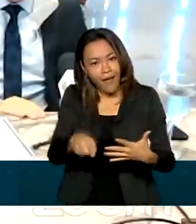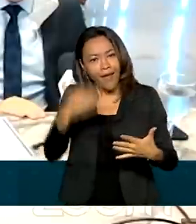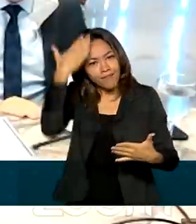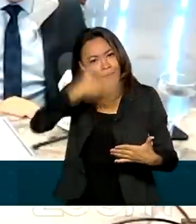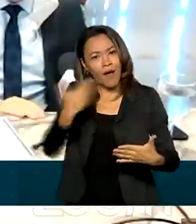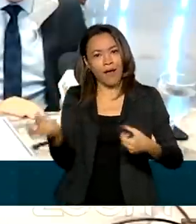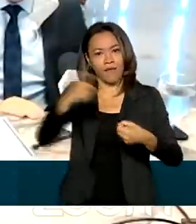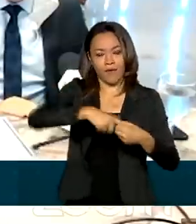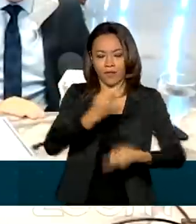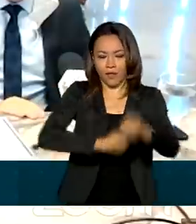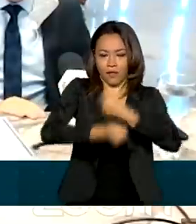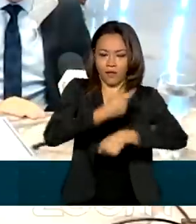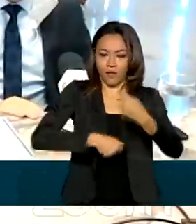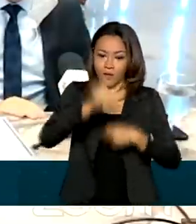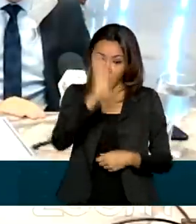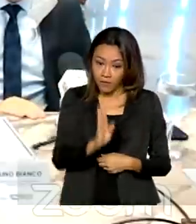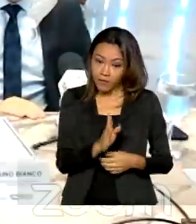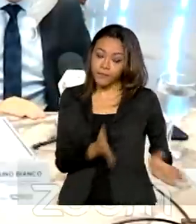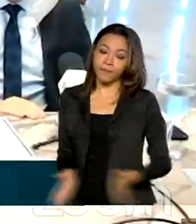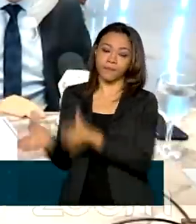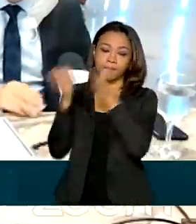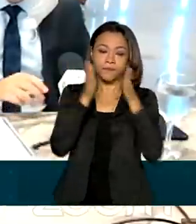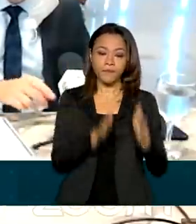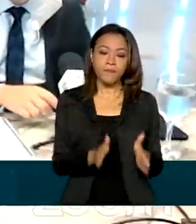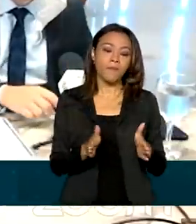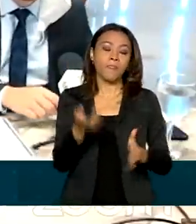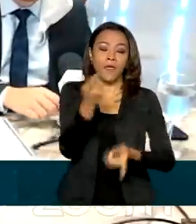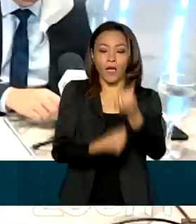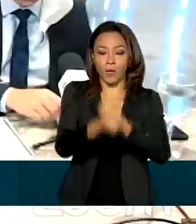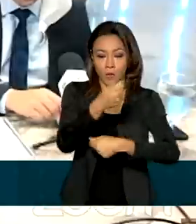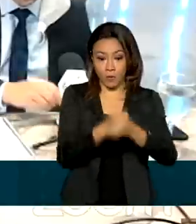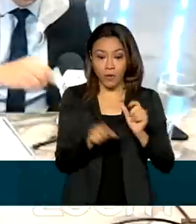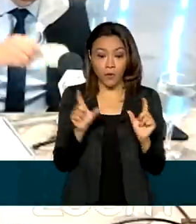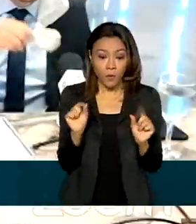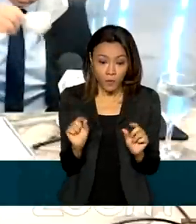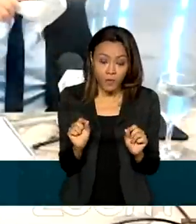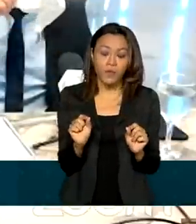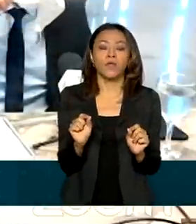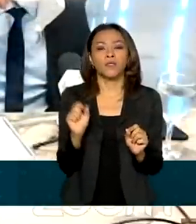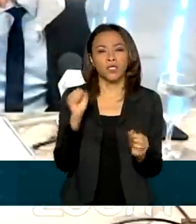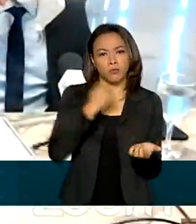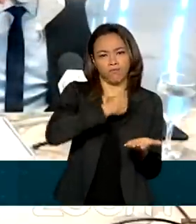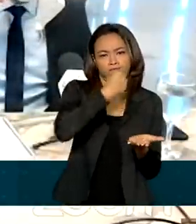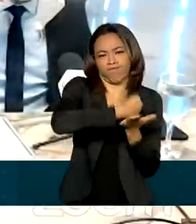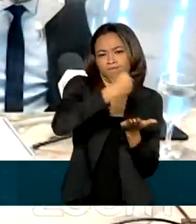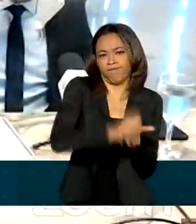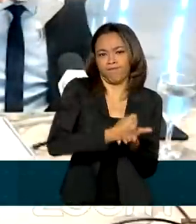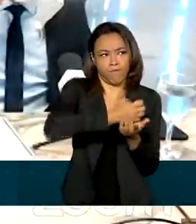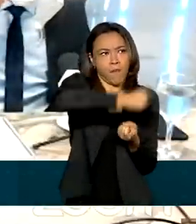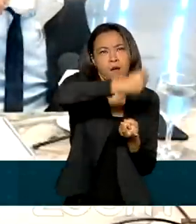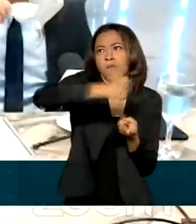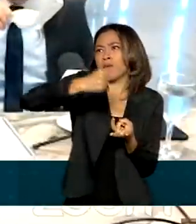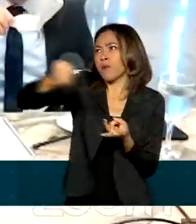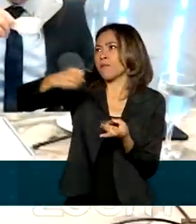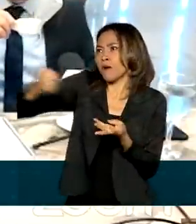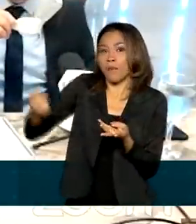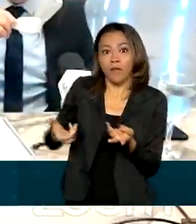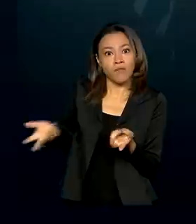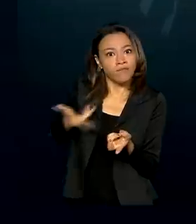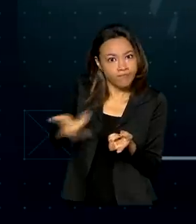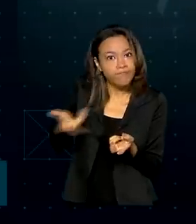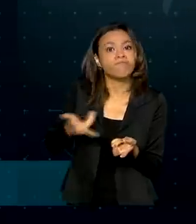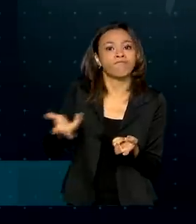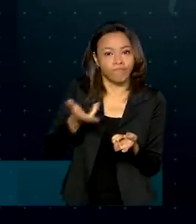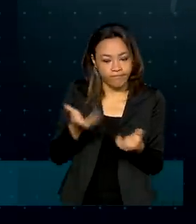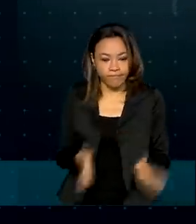brasileira. A economia, do ponto de vista do mercado formal de trabalho, ela está se recuperando em altíssima velocidade.